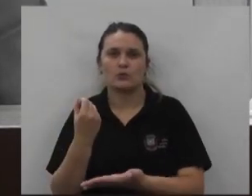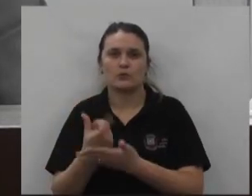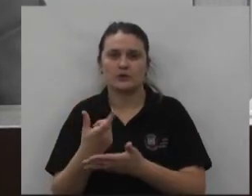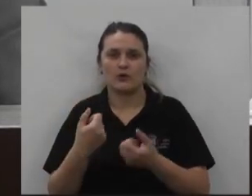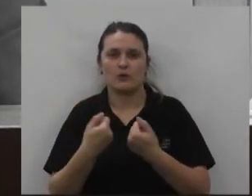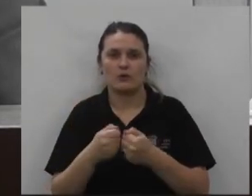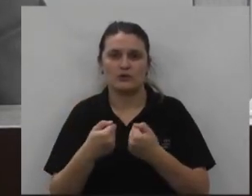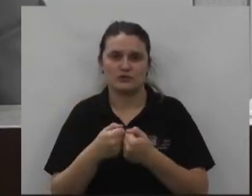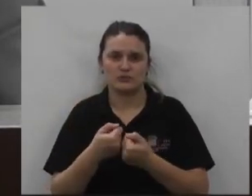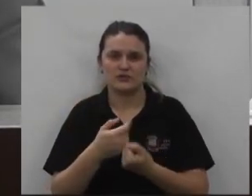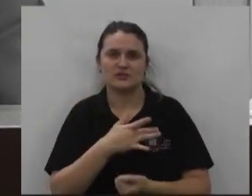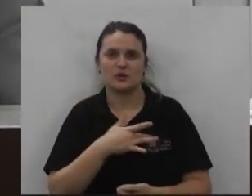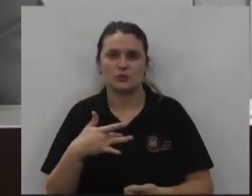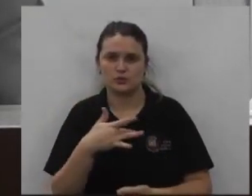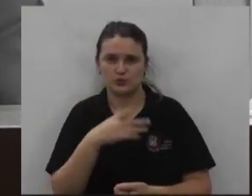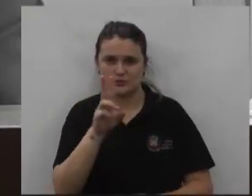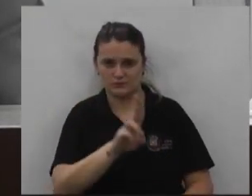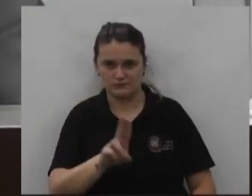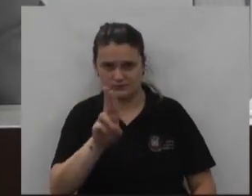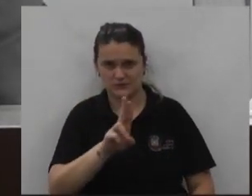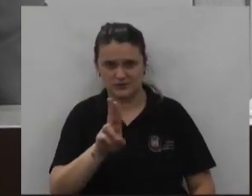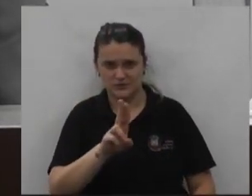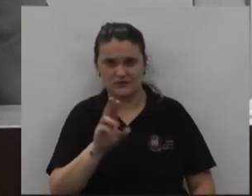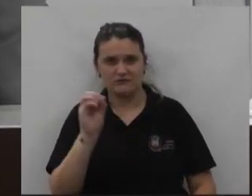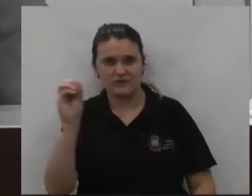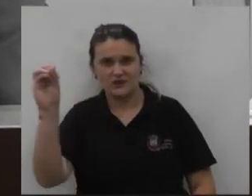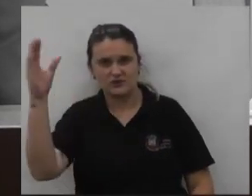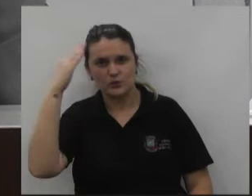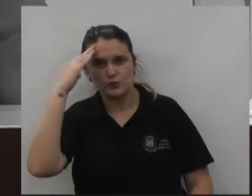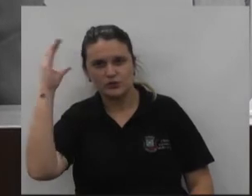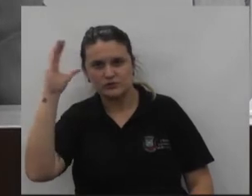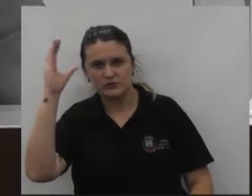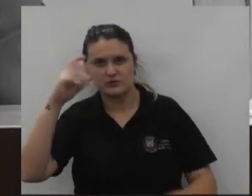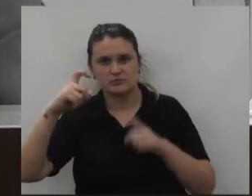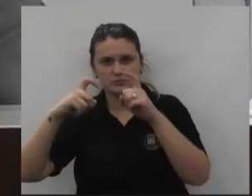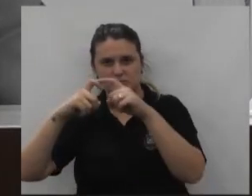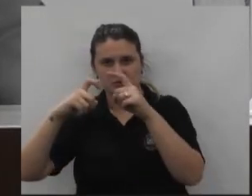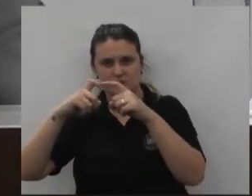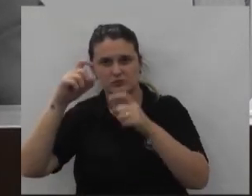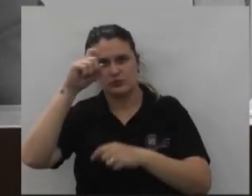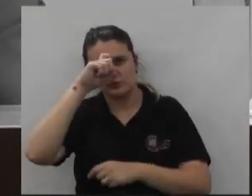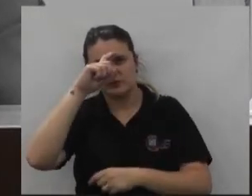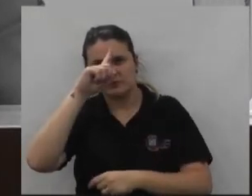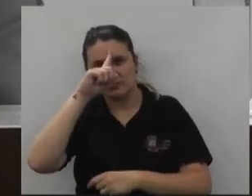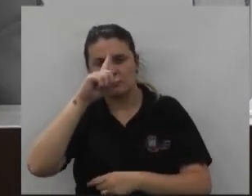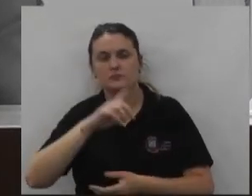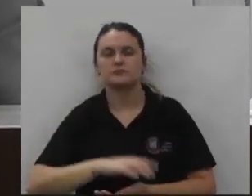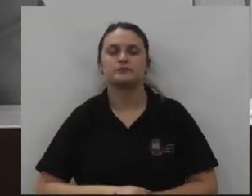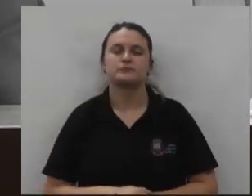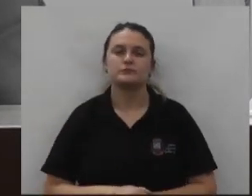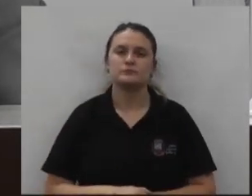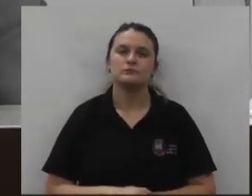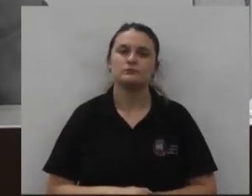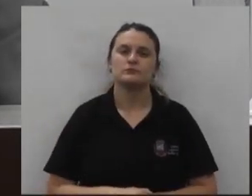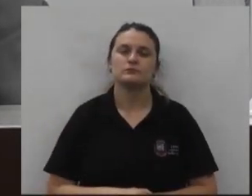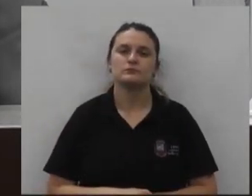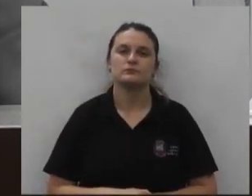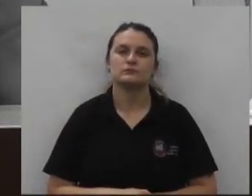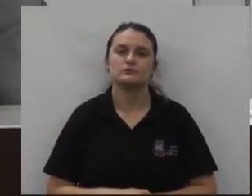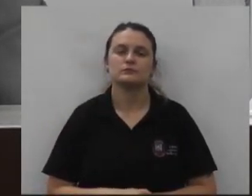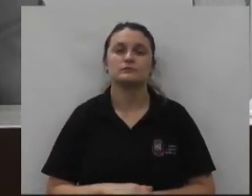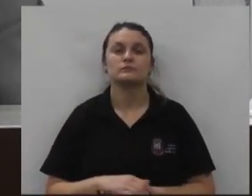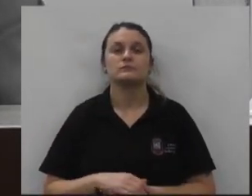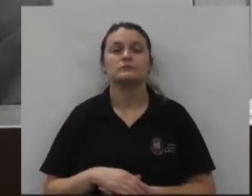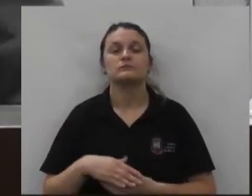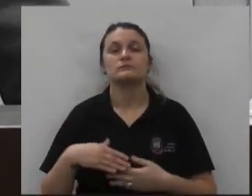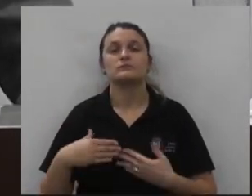compra de um ônibus que hoje está sendo utilizado para transportar as pessoas que precisam deslocar para Curitiba Campo Largo